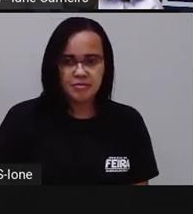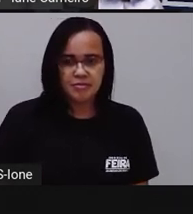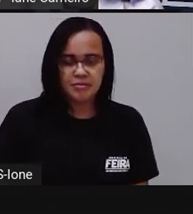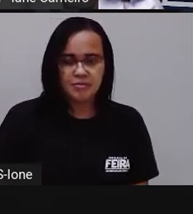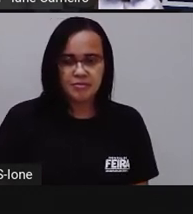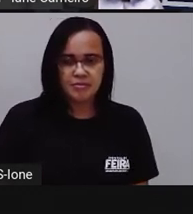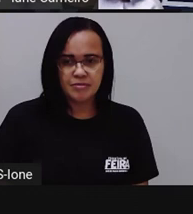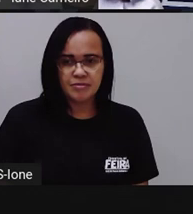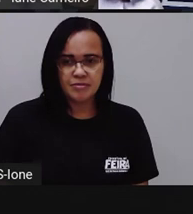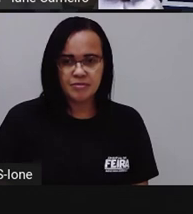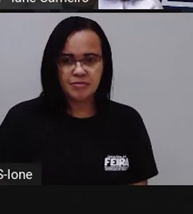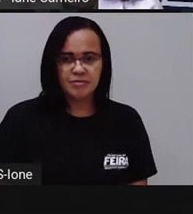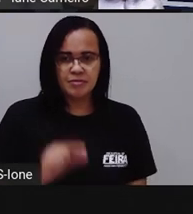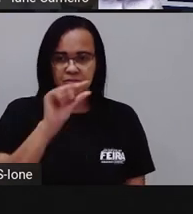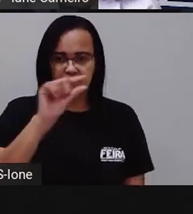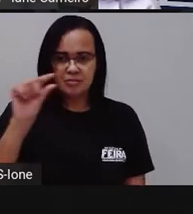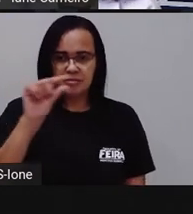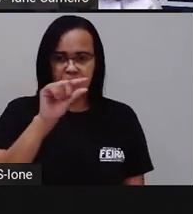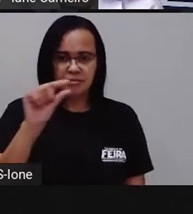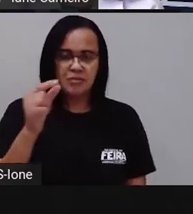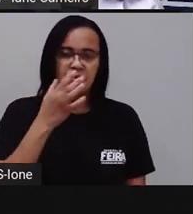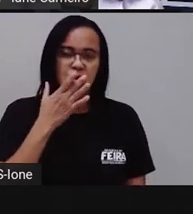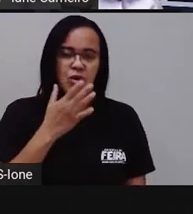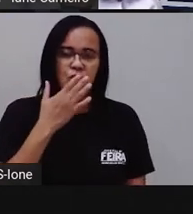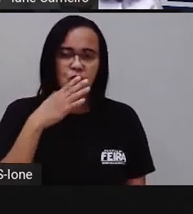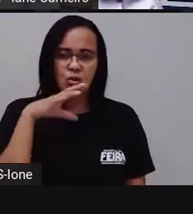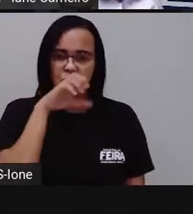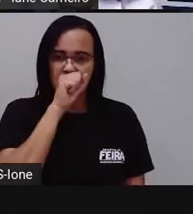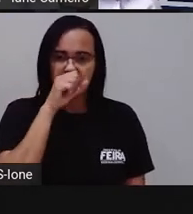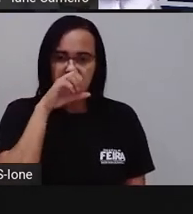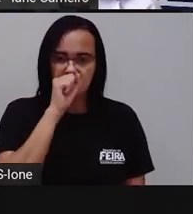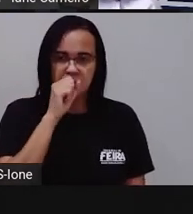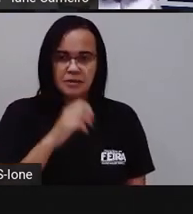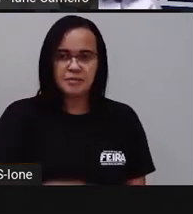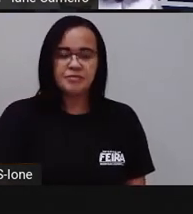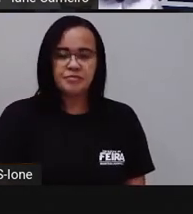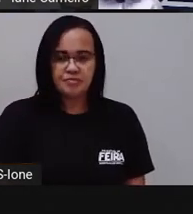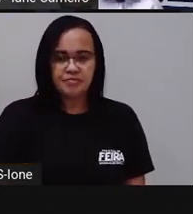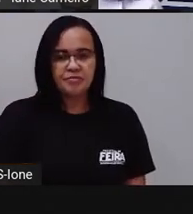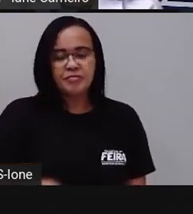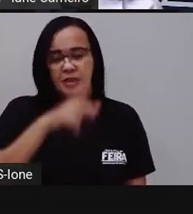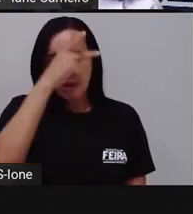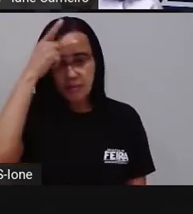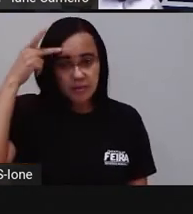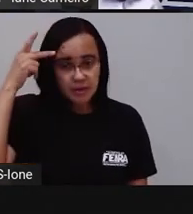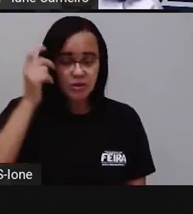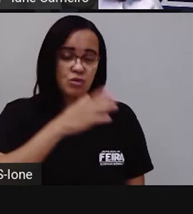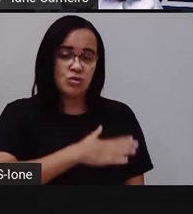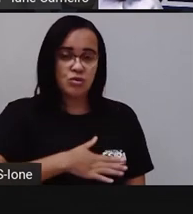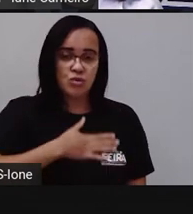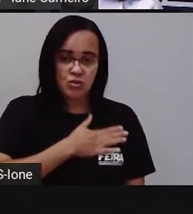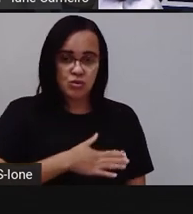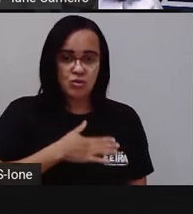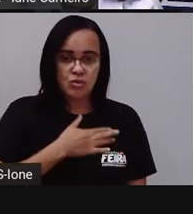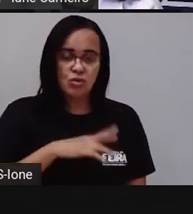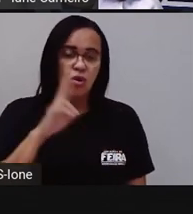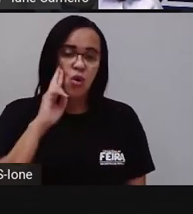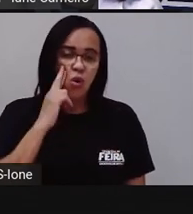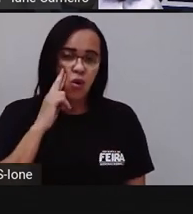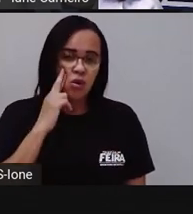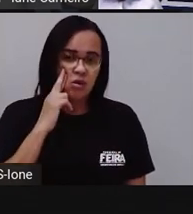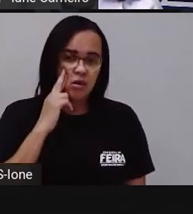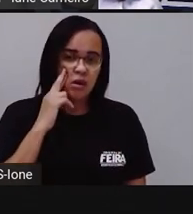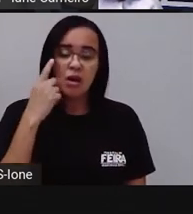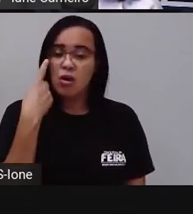a barrinha com a cor laranja. Quantas pessoas gostaram da cor rosa? Uma pessoa também. A vem aqui e